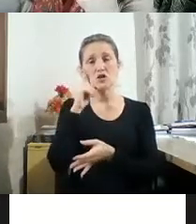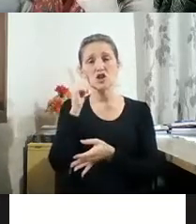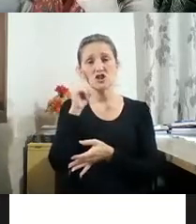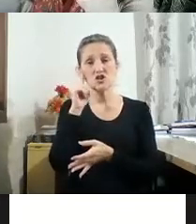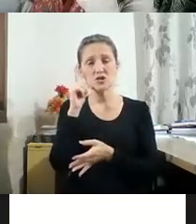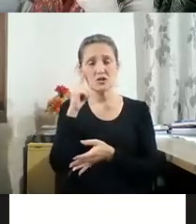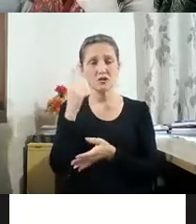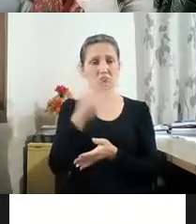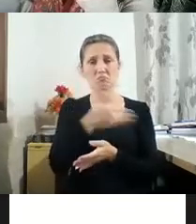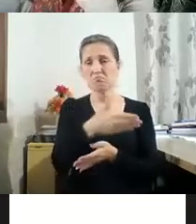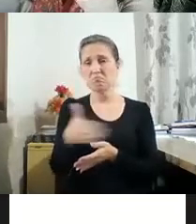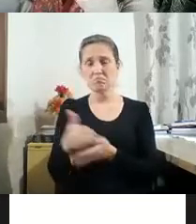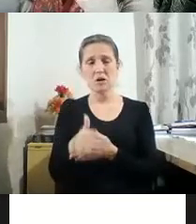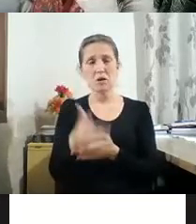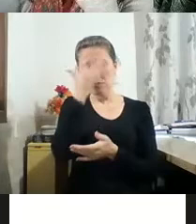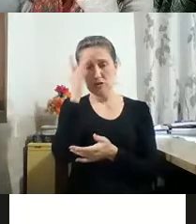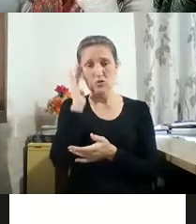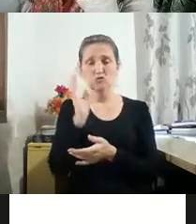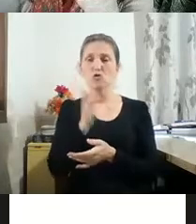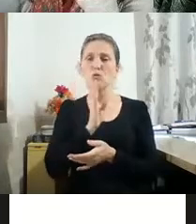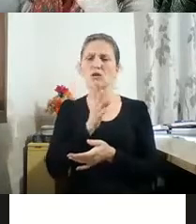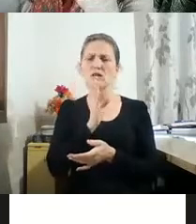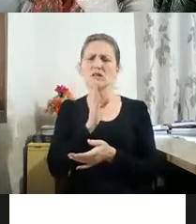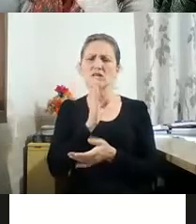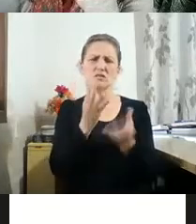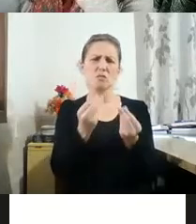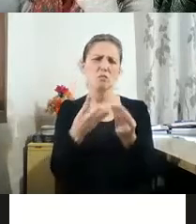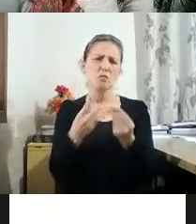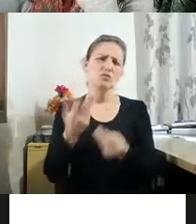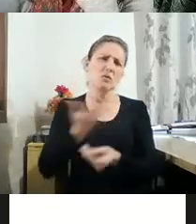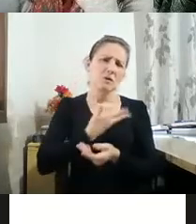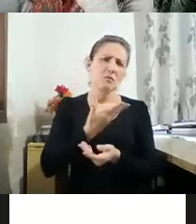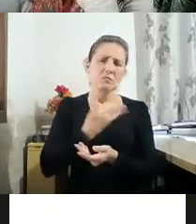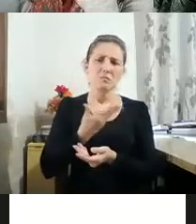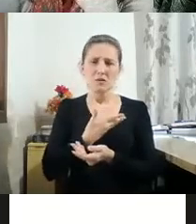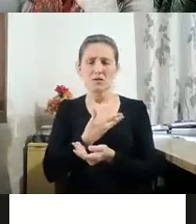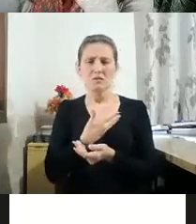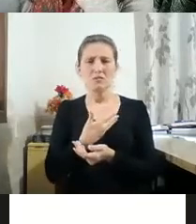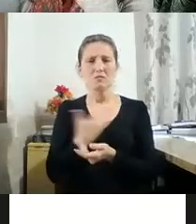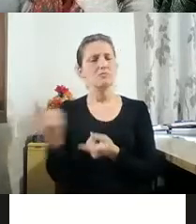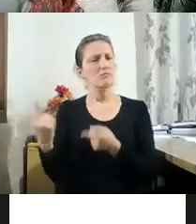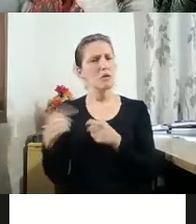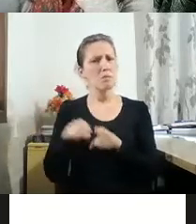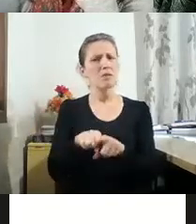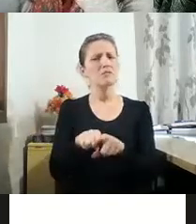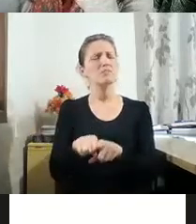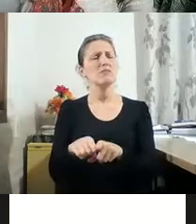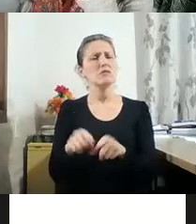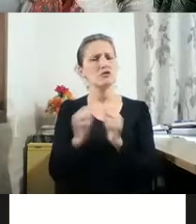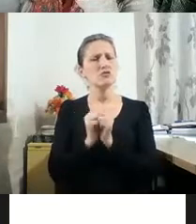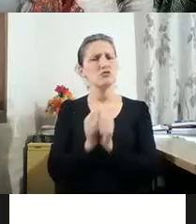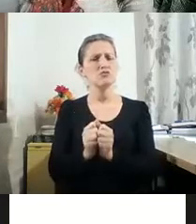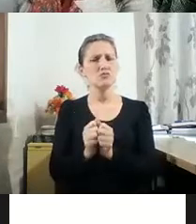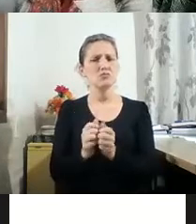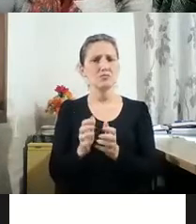essas pessoas eram pessoas muito conhecidas, todas muito amigas e todas nós participávamos